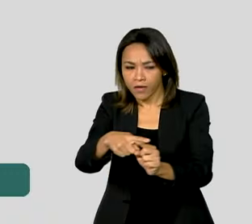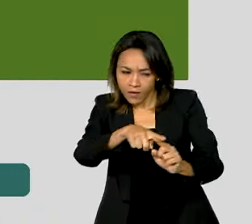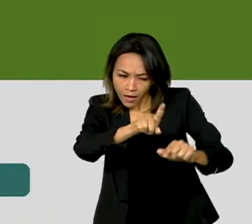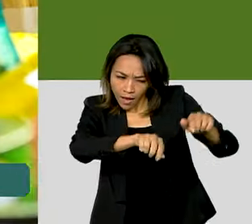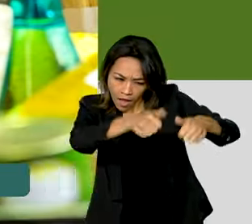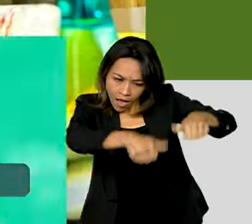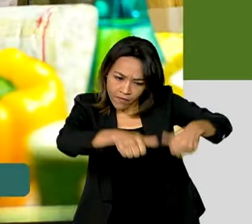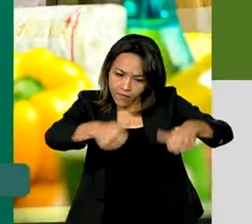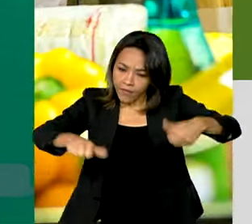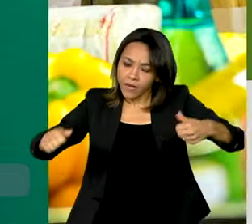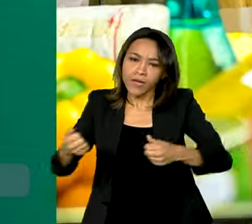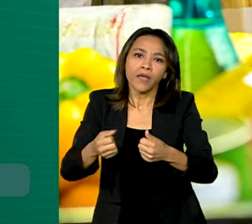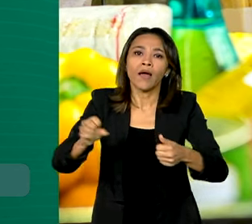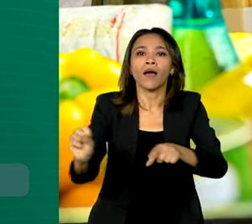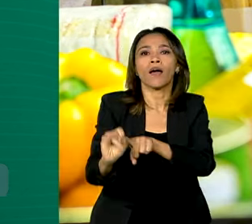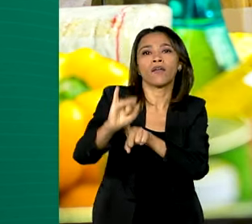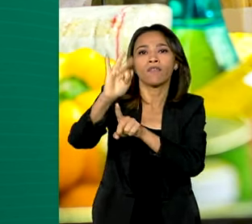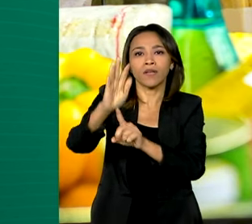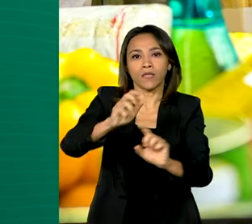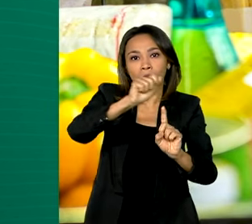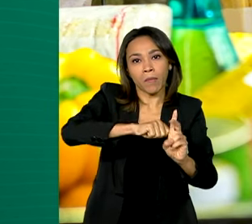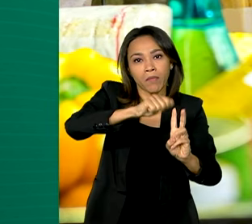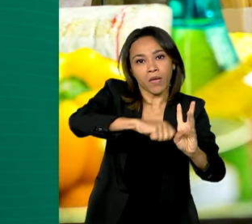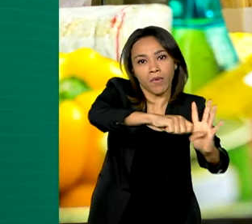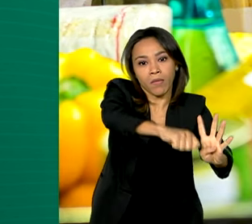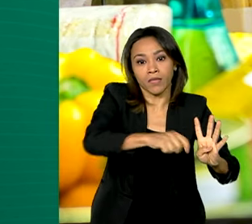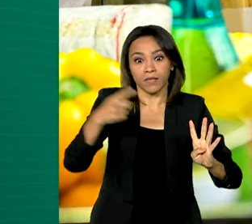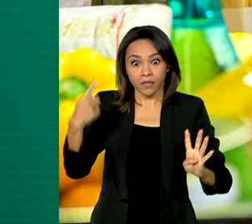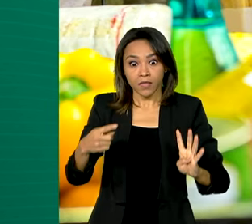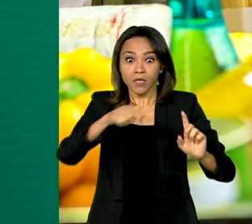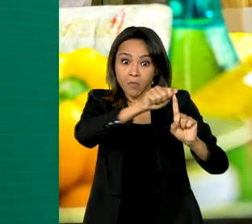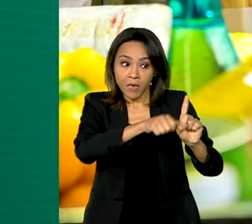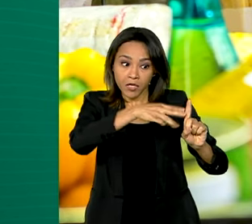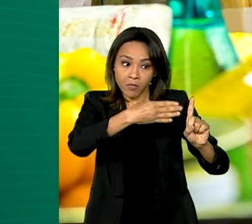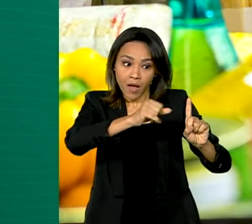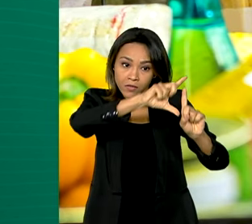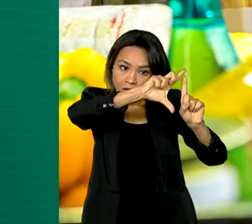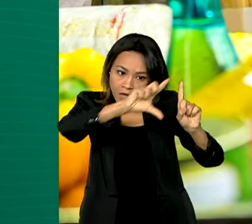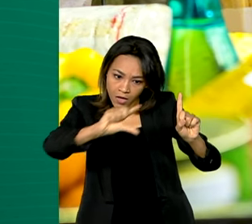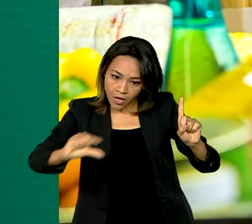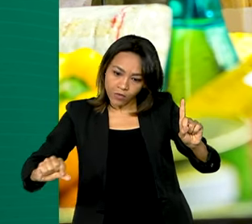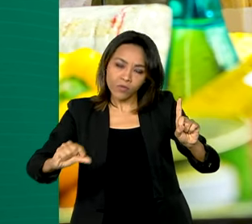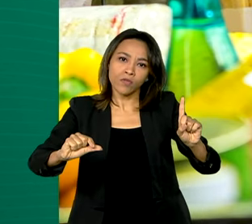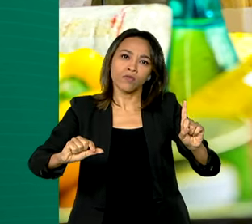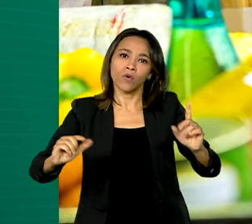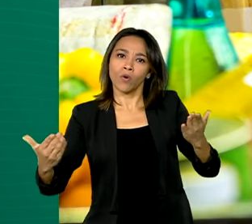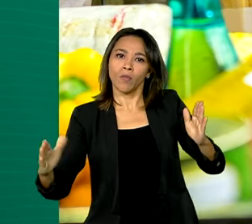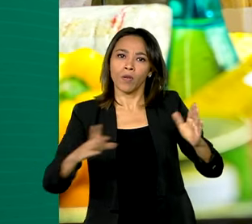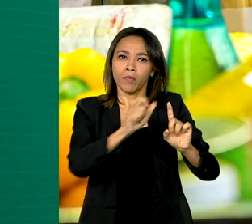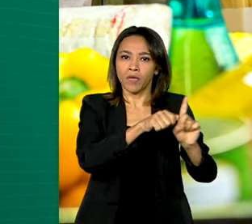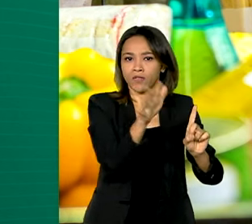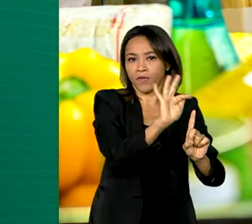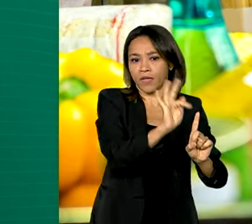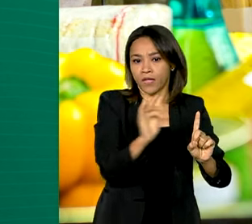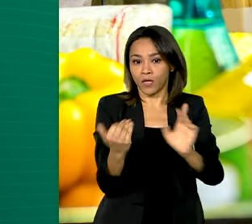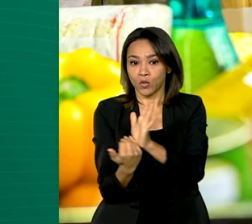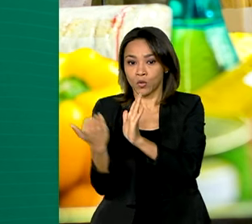Em março, a inflação desacelerou em relação a fevereiro, subindo apenas 0